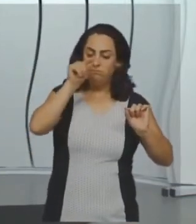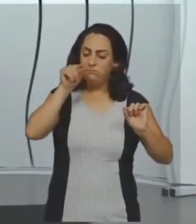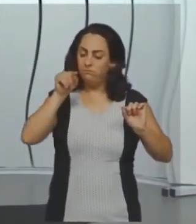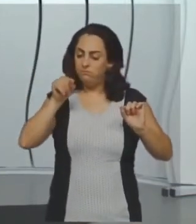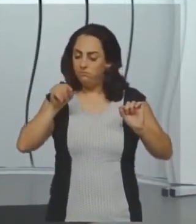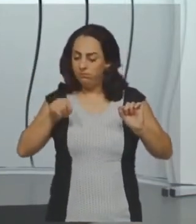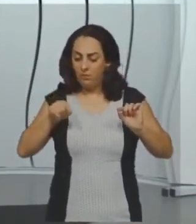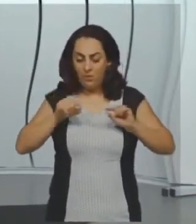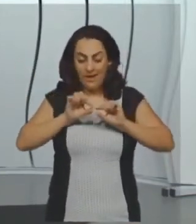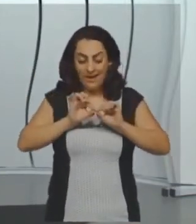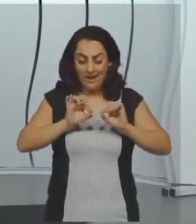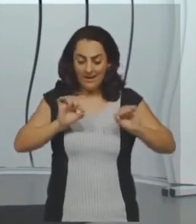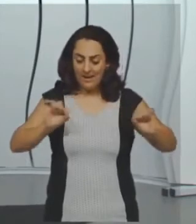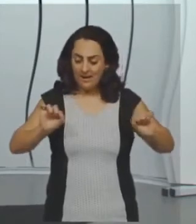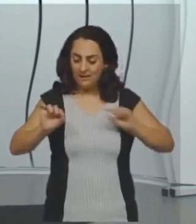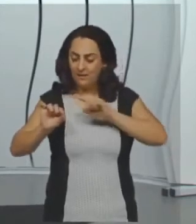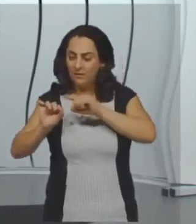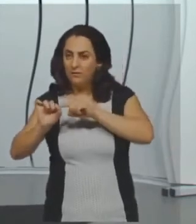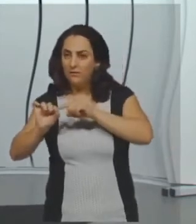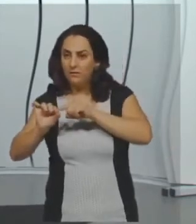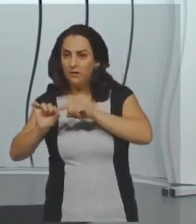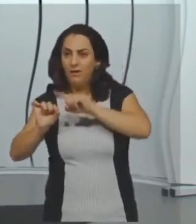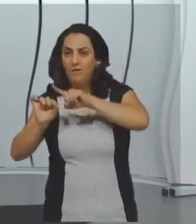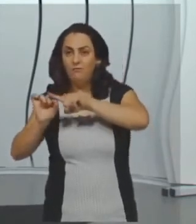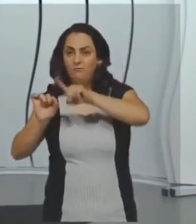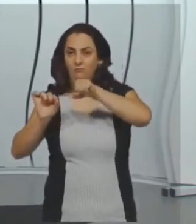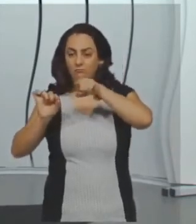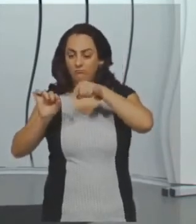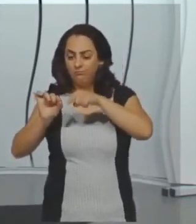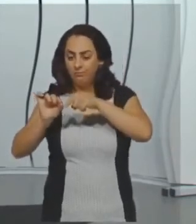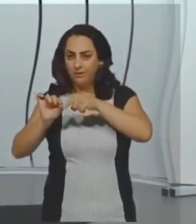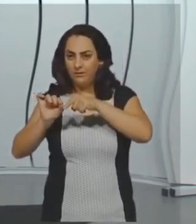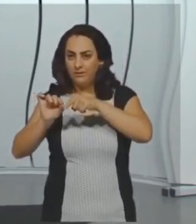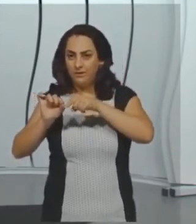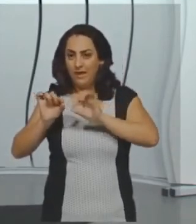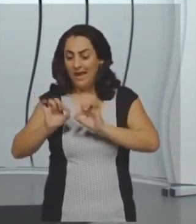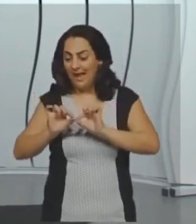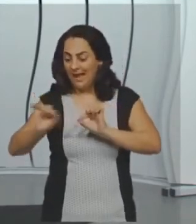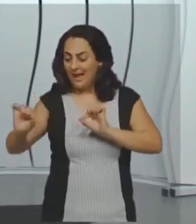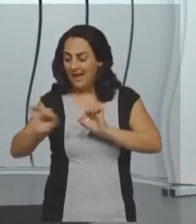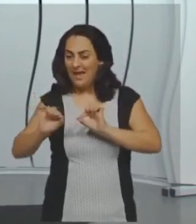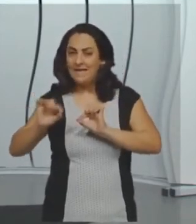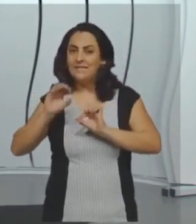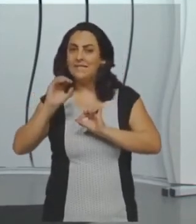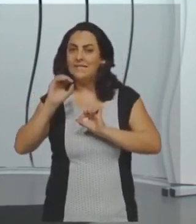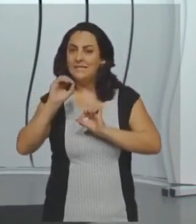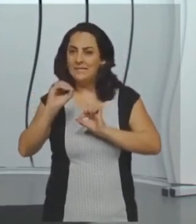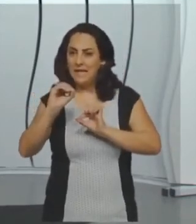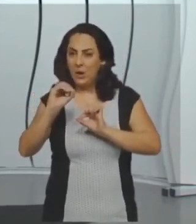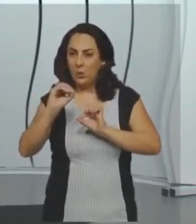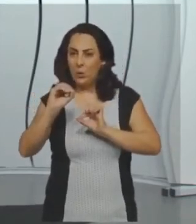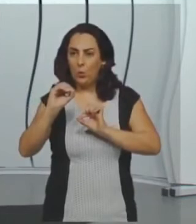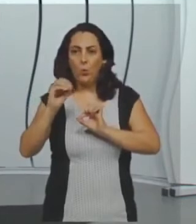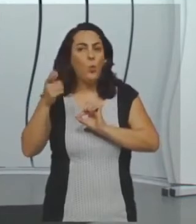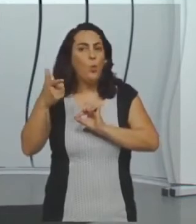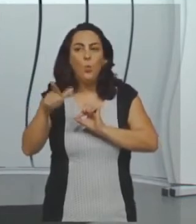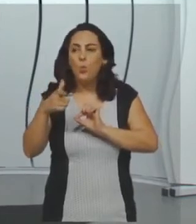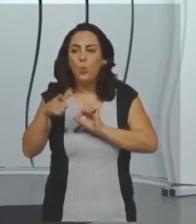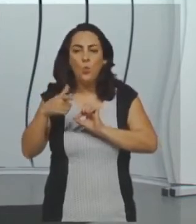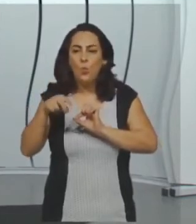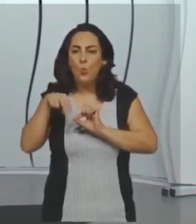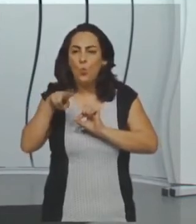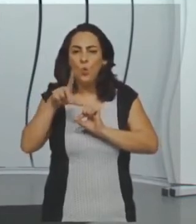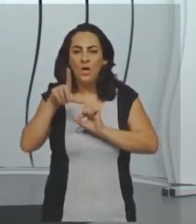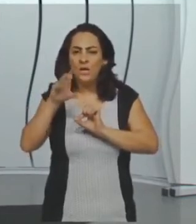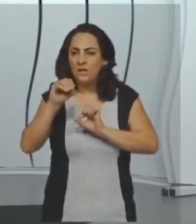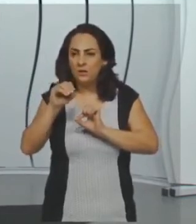o ângulo aqui, olha, sem nenhum giro, né, a gente chama esse ângulo de ângulo,